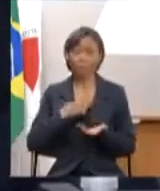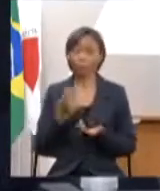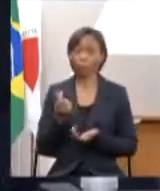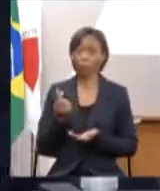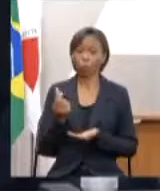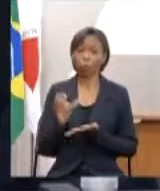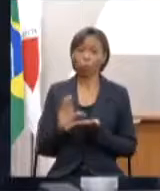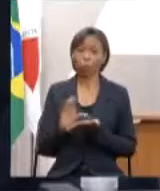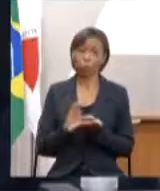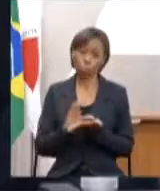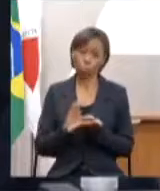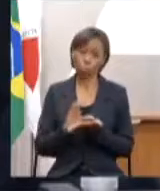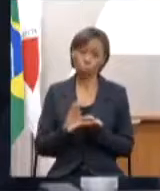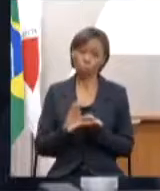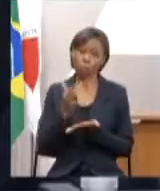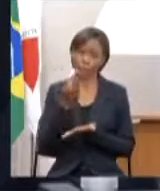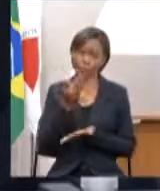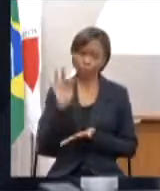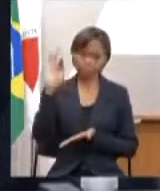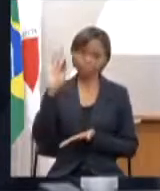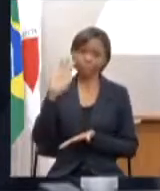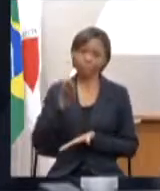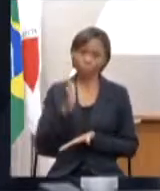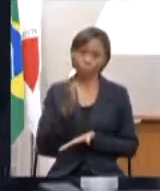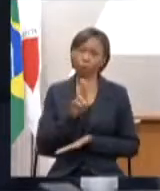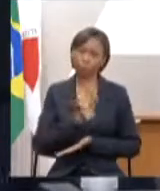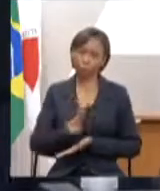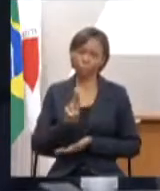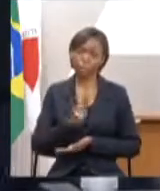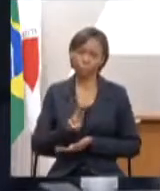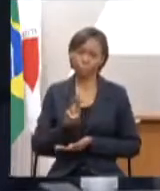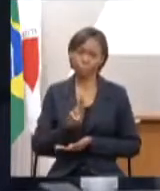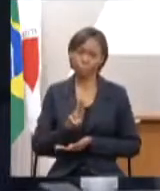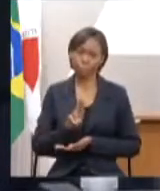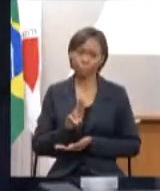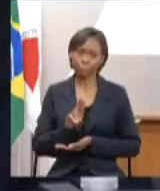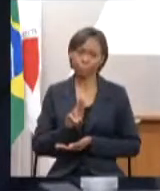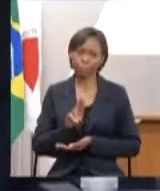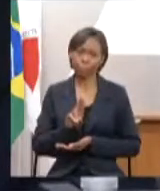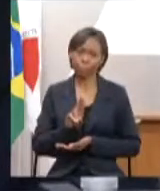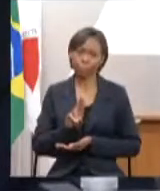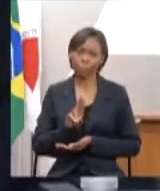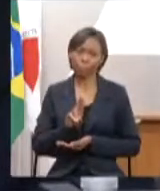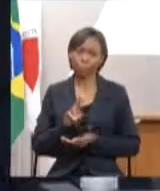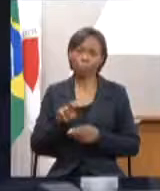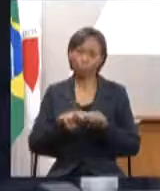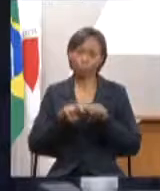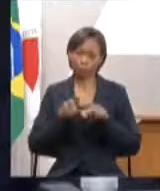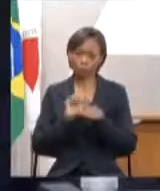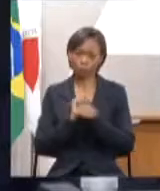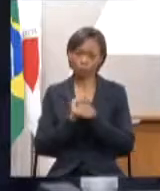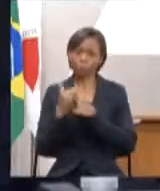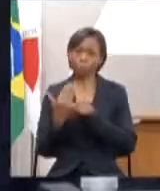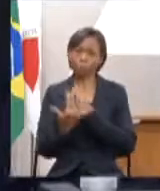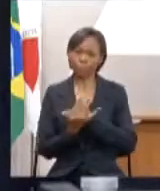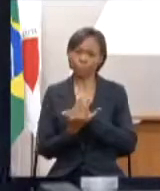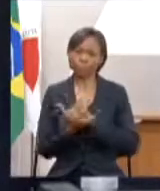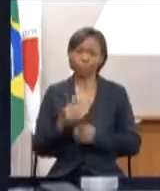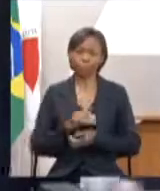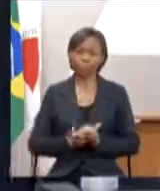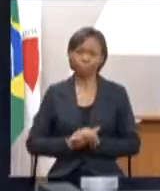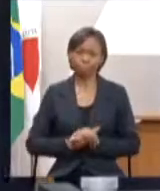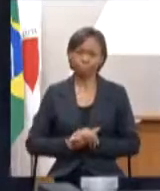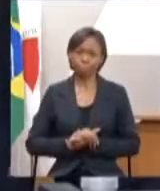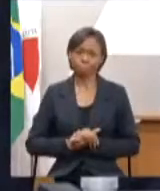federais que vieram por parte da pandemia bom